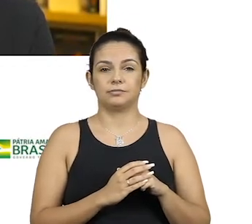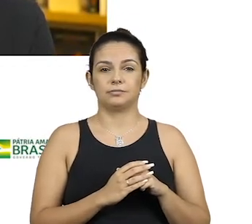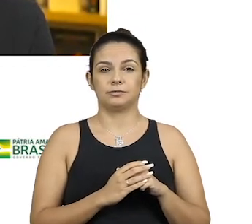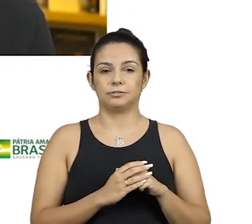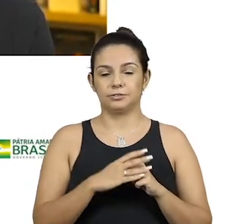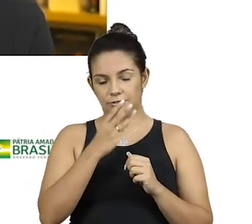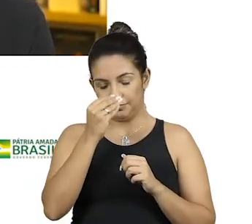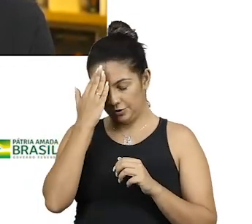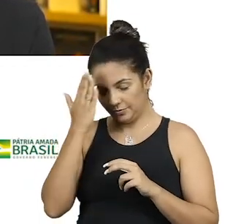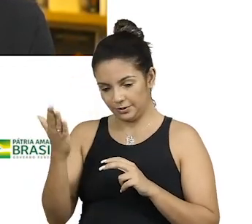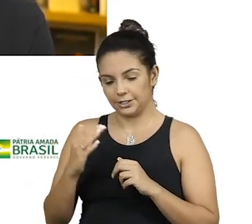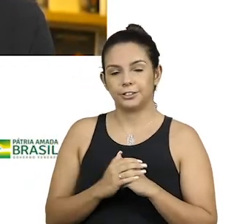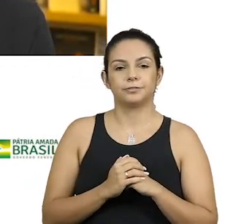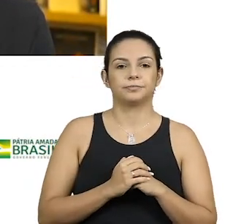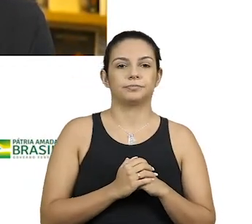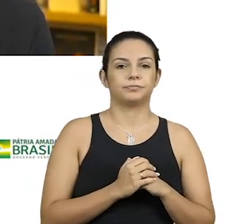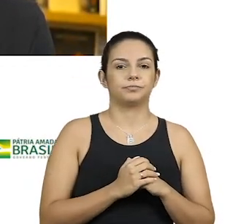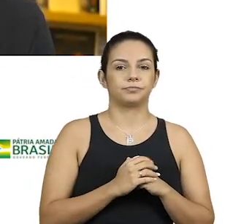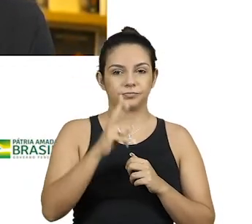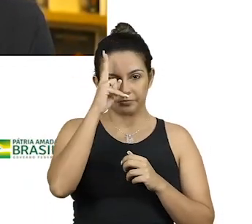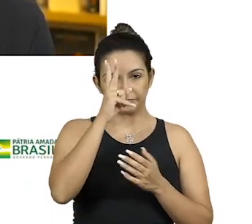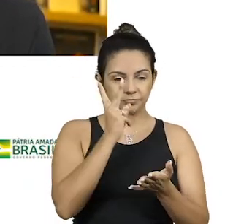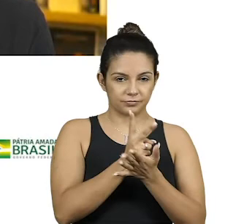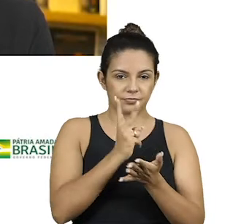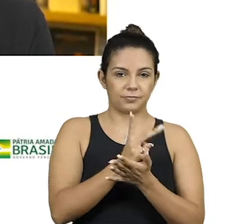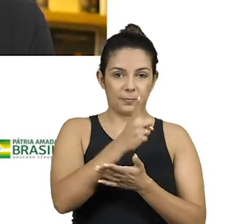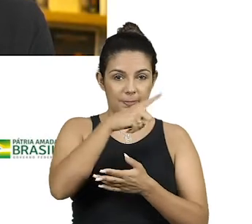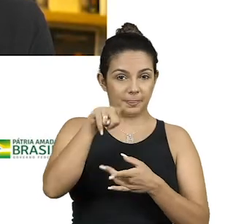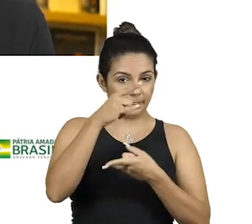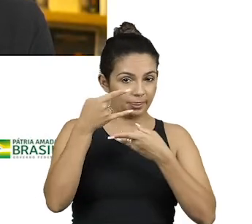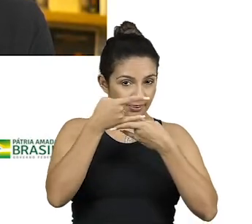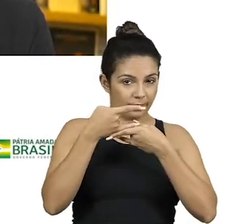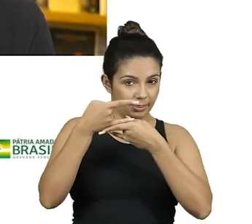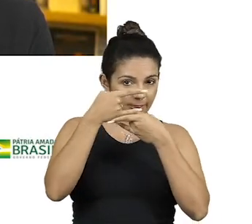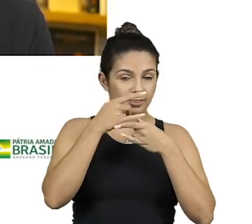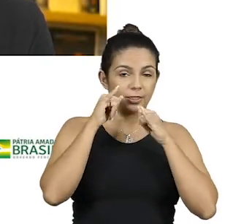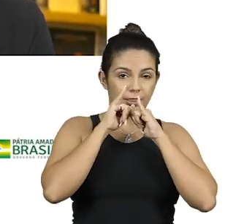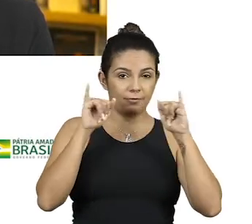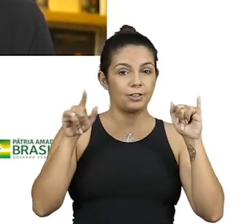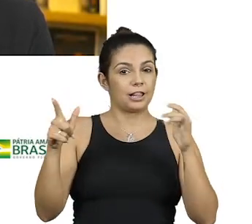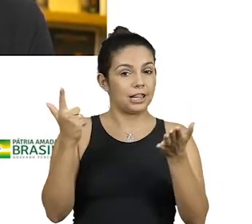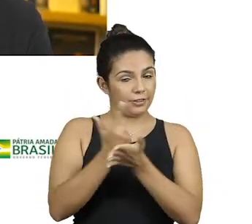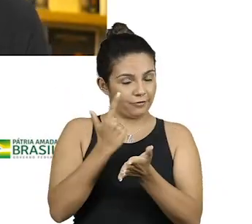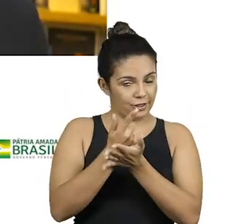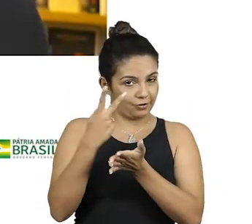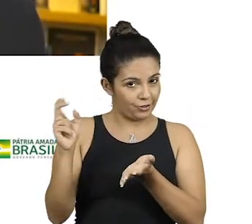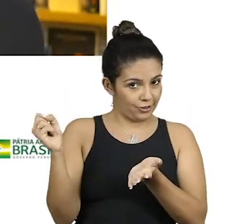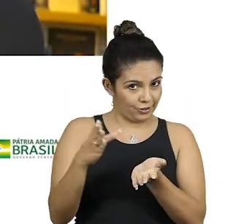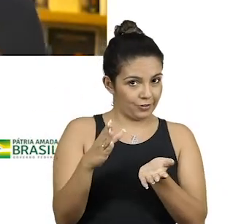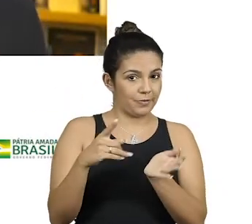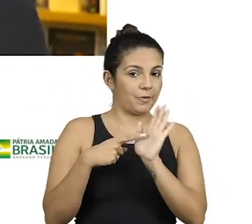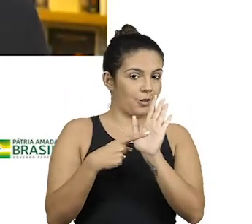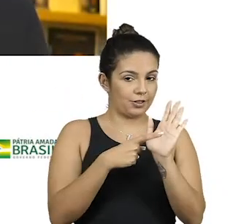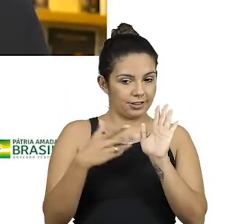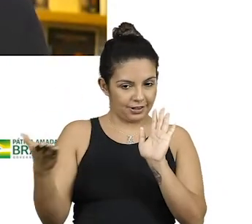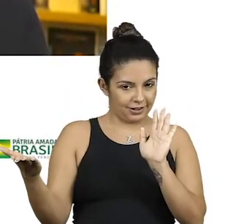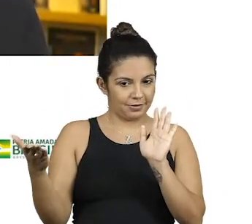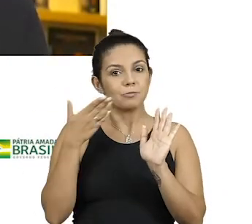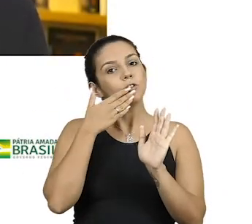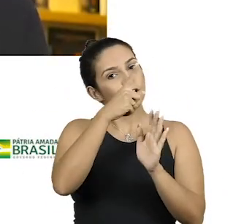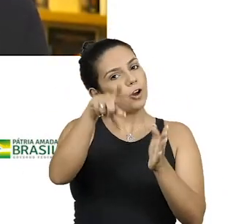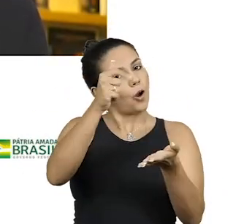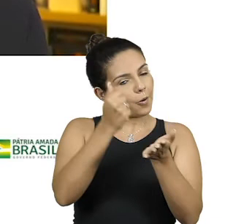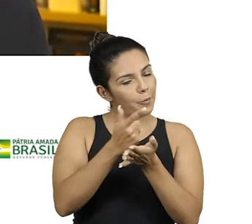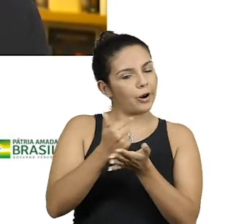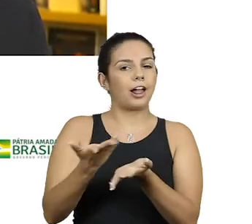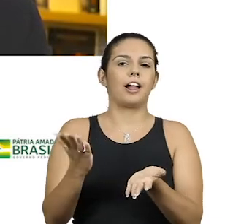Muito obrigado! Lembrando sempre, esta é uma live de divulgação do novo livro do Bial. Mostra a capa aí, pede